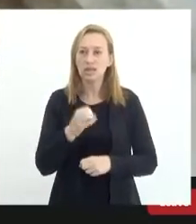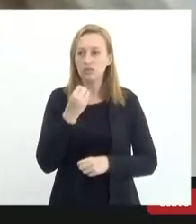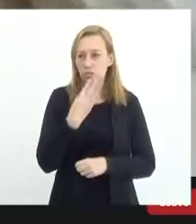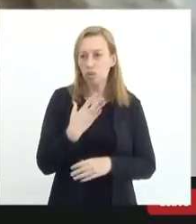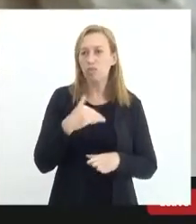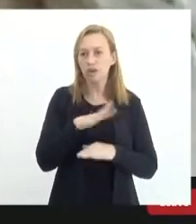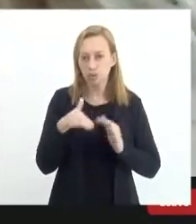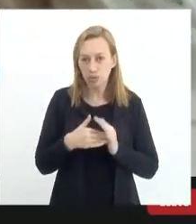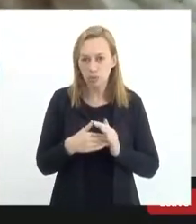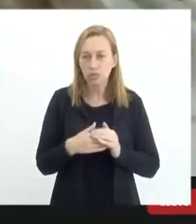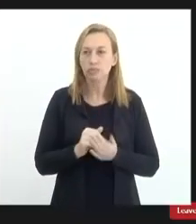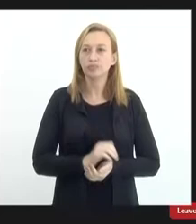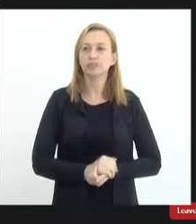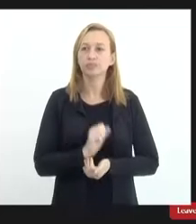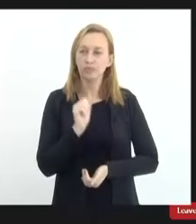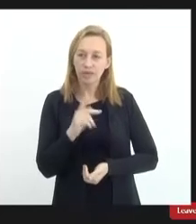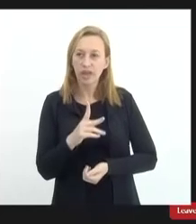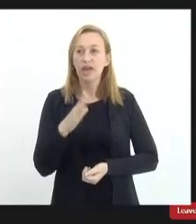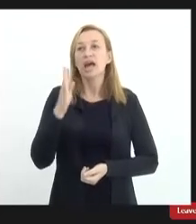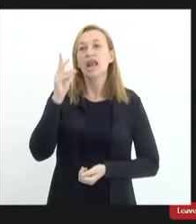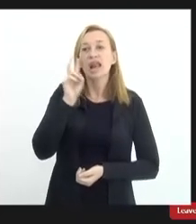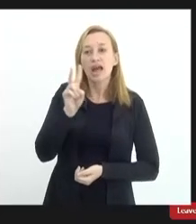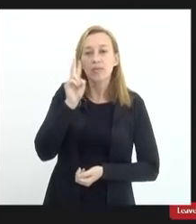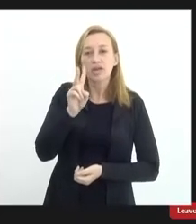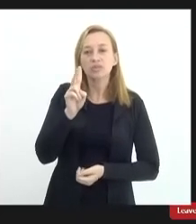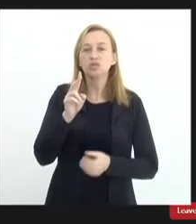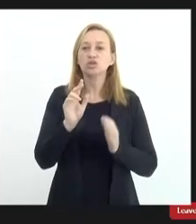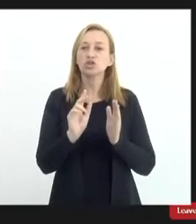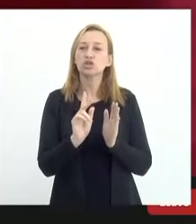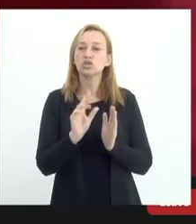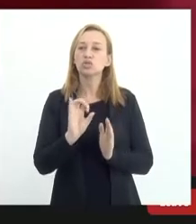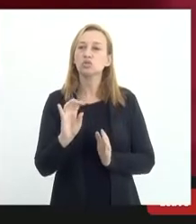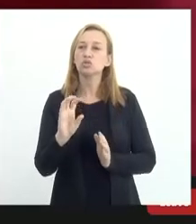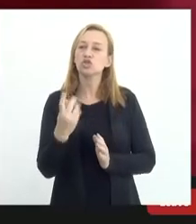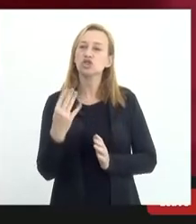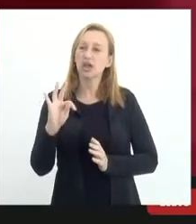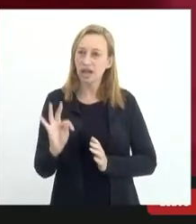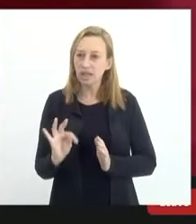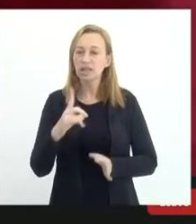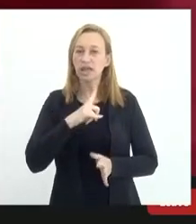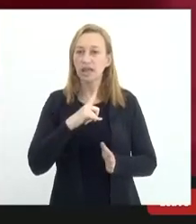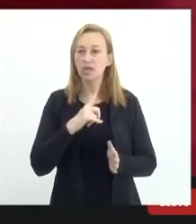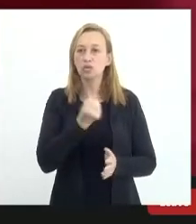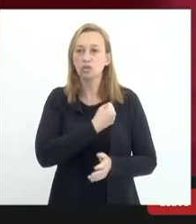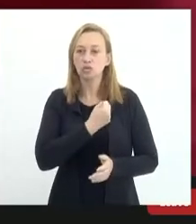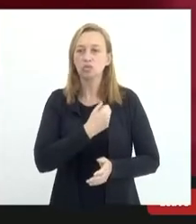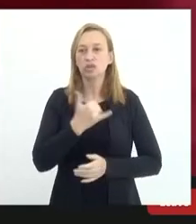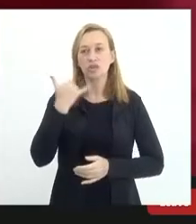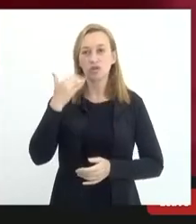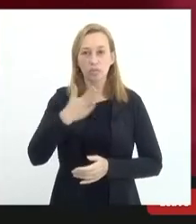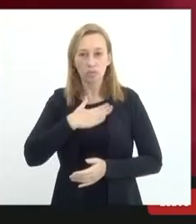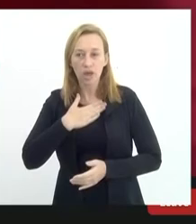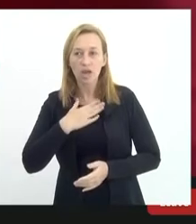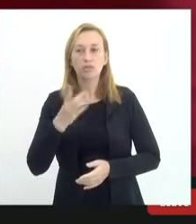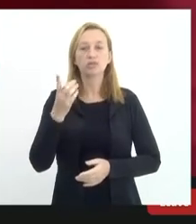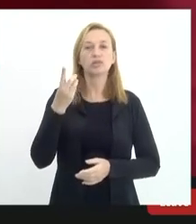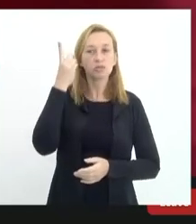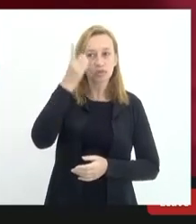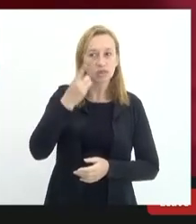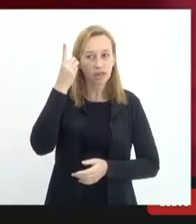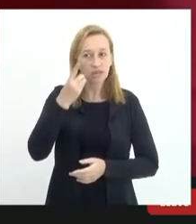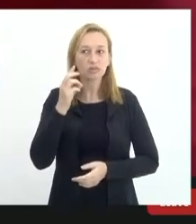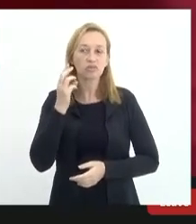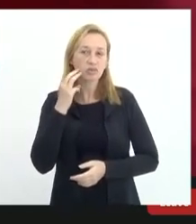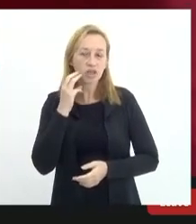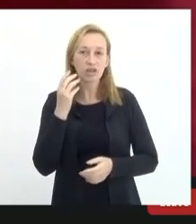para todos lembrando que no chat tem os telefones não só meu como também do deputado Valdeck Carneiro